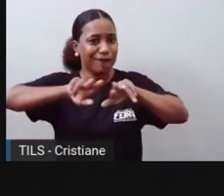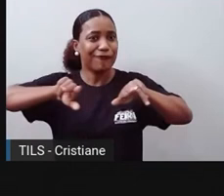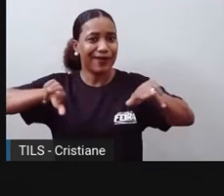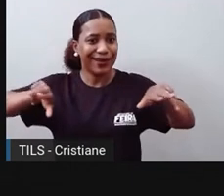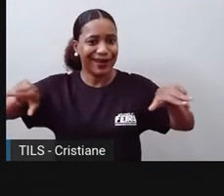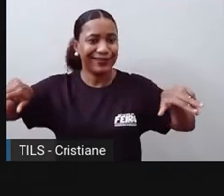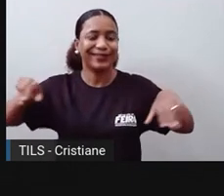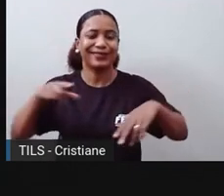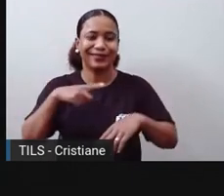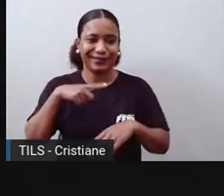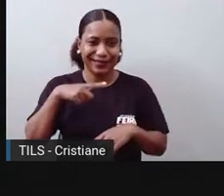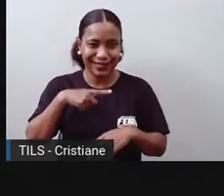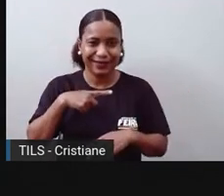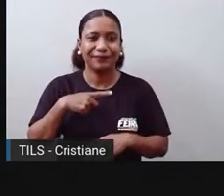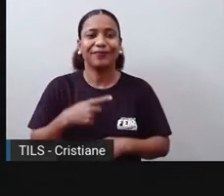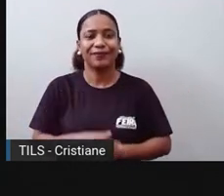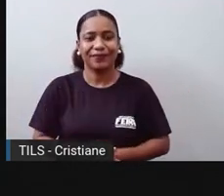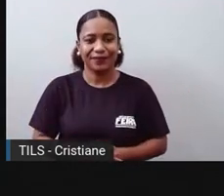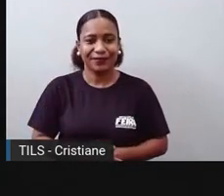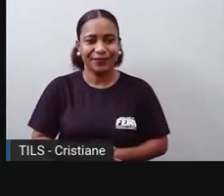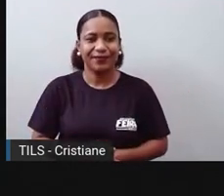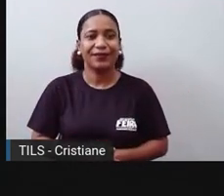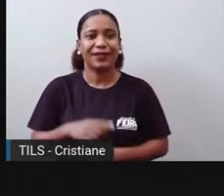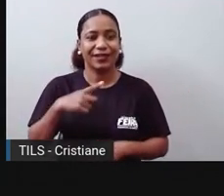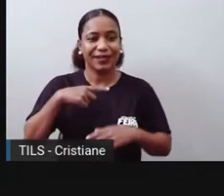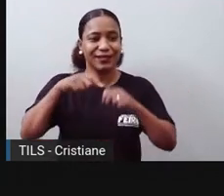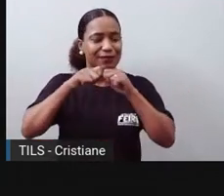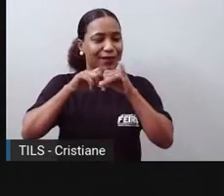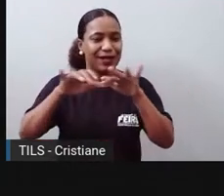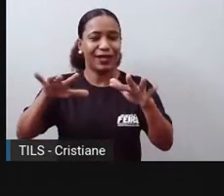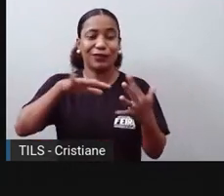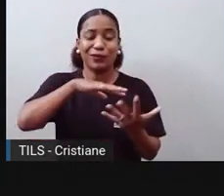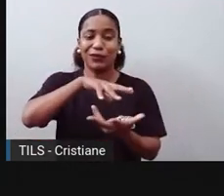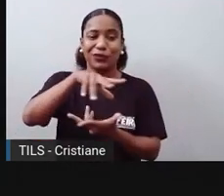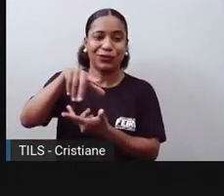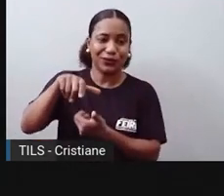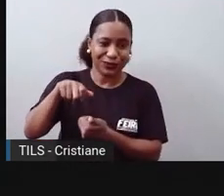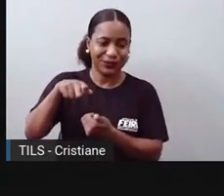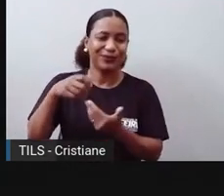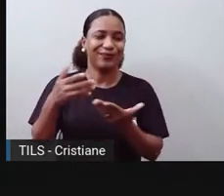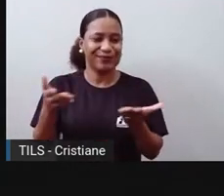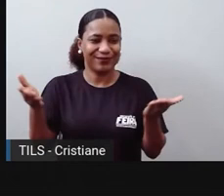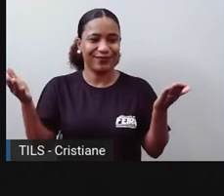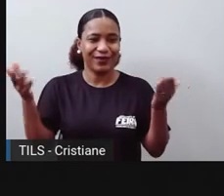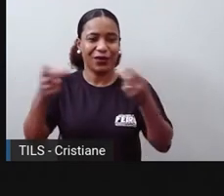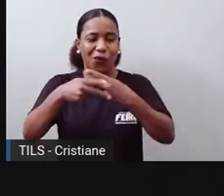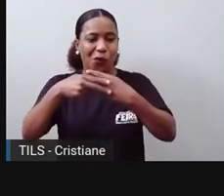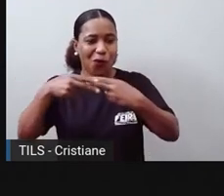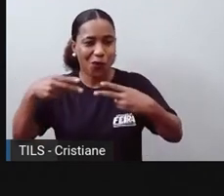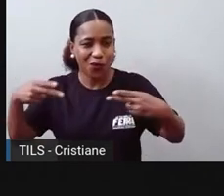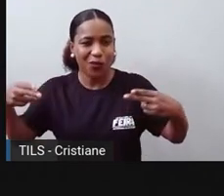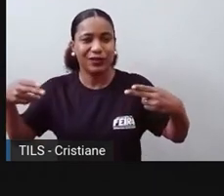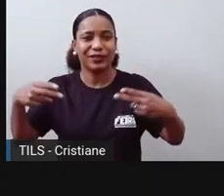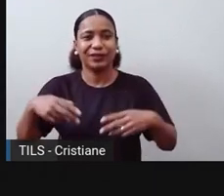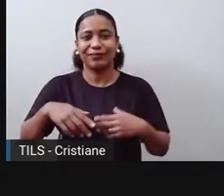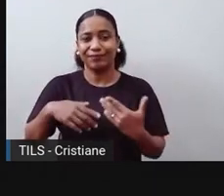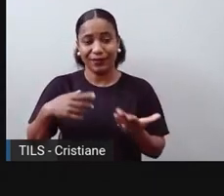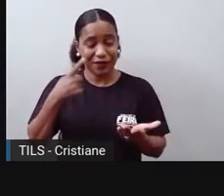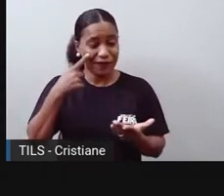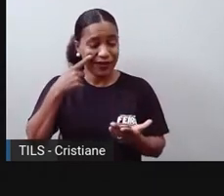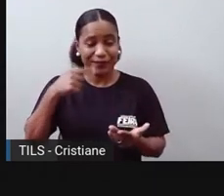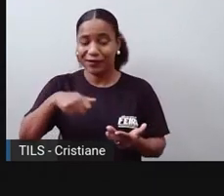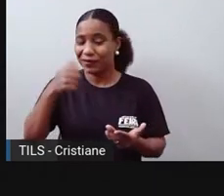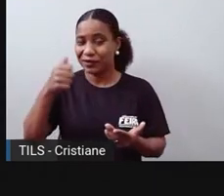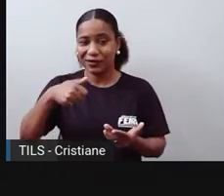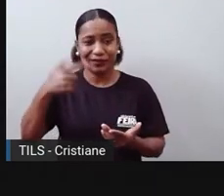multinacionais, das transacionais, espalhados aí pelo mundo todo, a gente tem acesso a esses produtos, ou de primeira, de segunda, de terceira linha, não